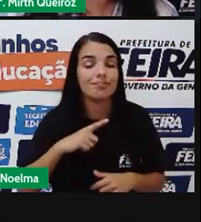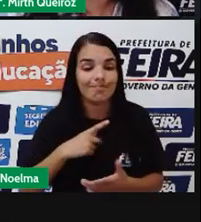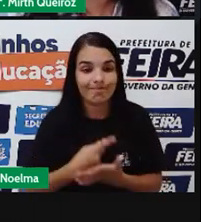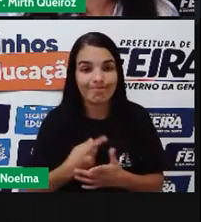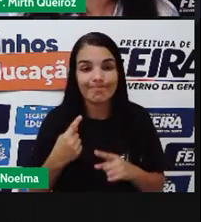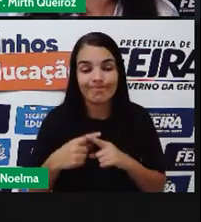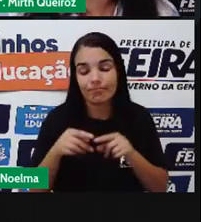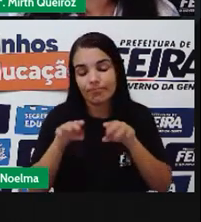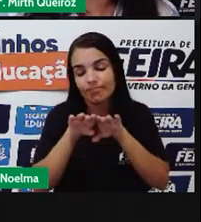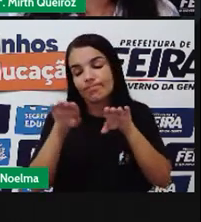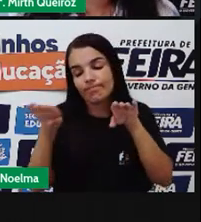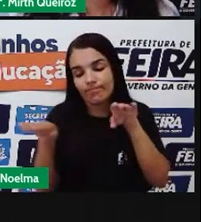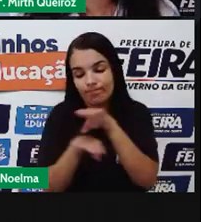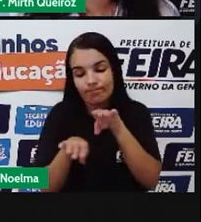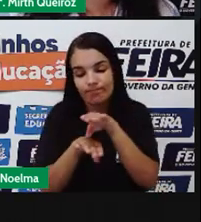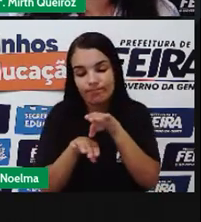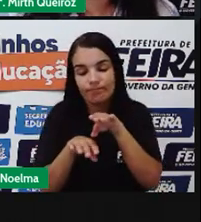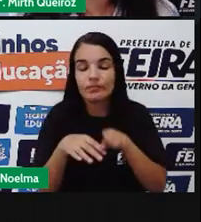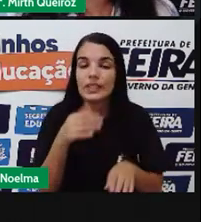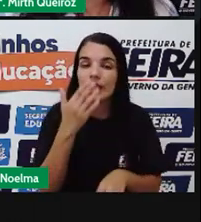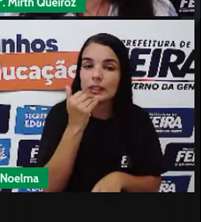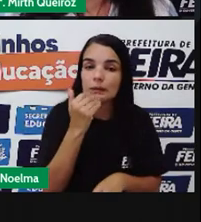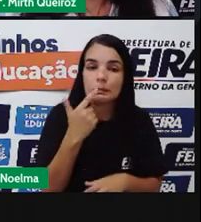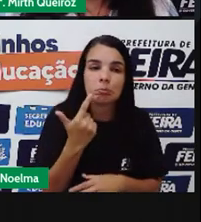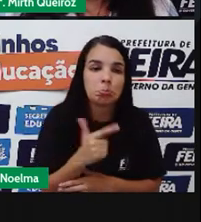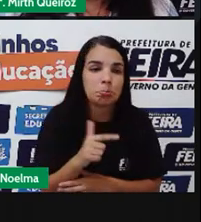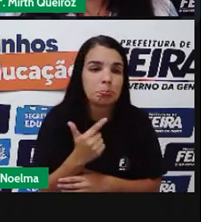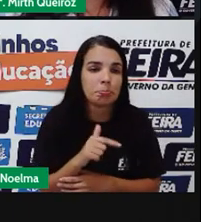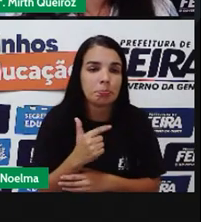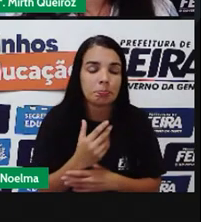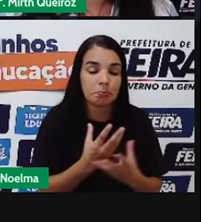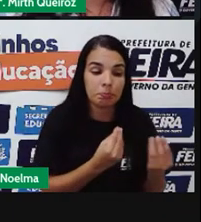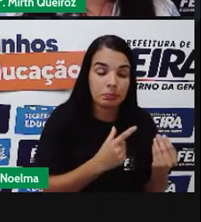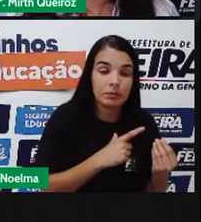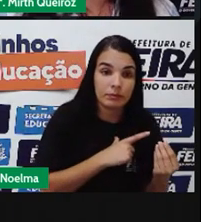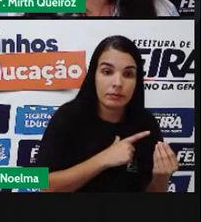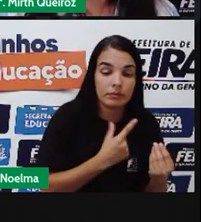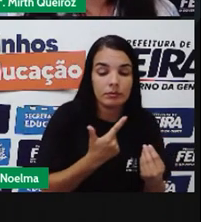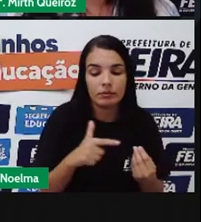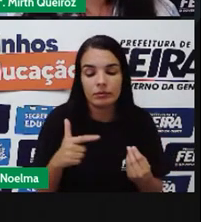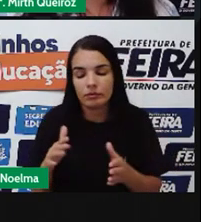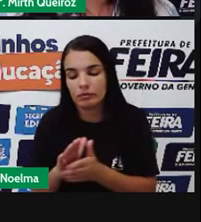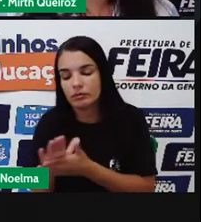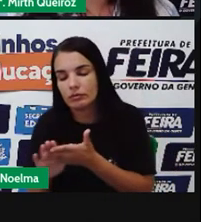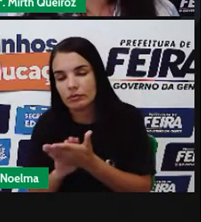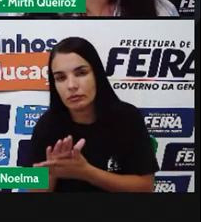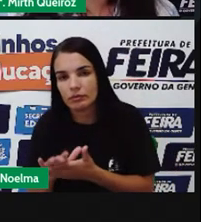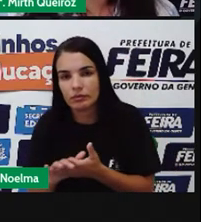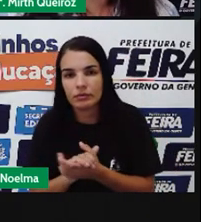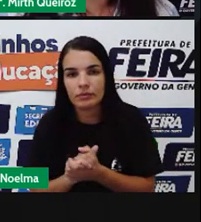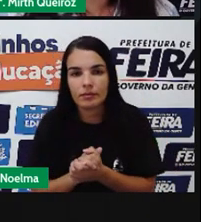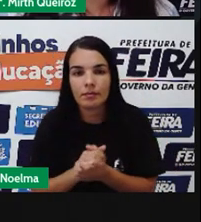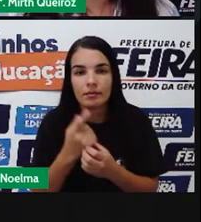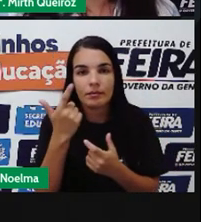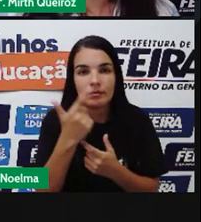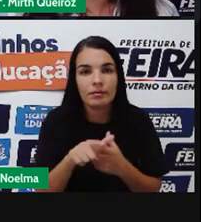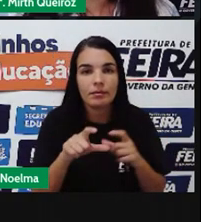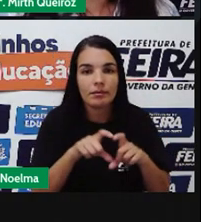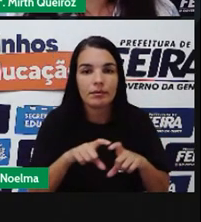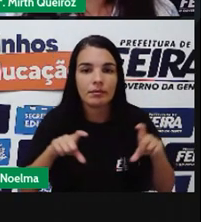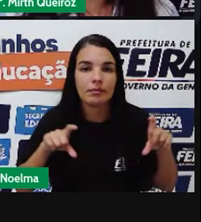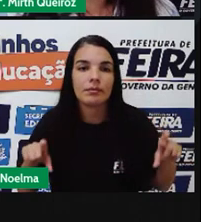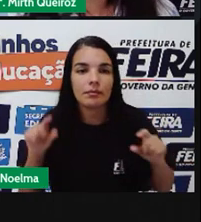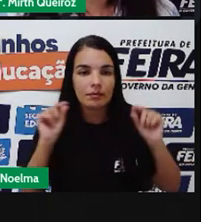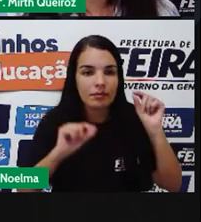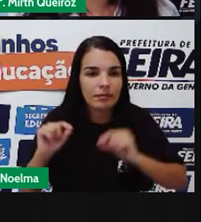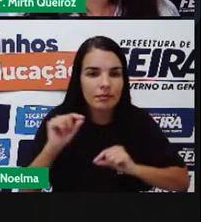Alimentar Muitos Têm Muito O que comer E outros Não têm Nada E aqui A gente Tem mais Uma charge Essas